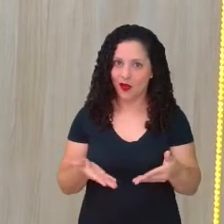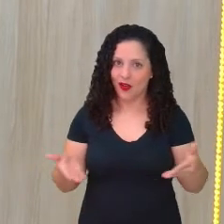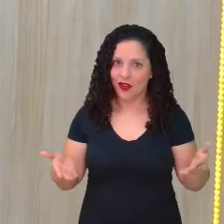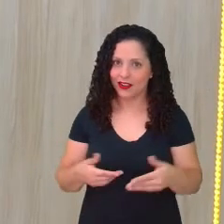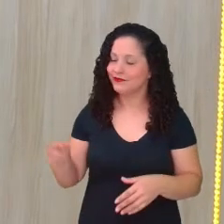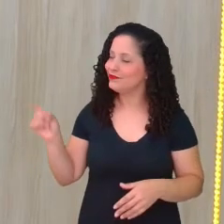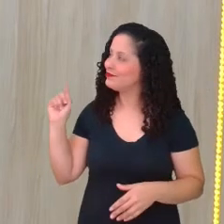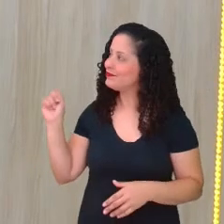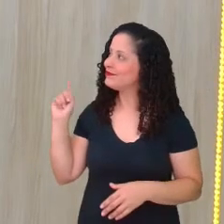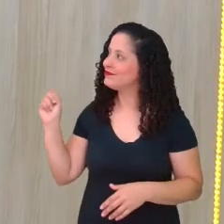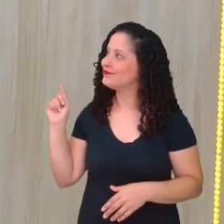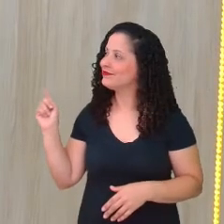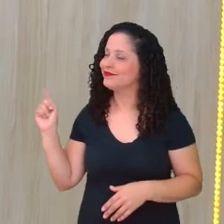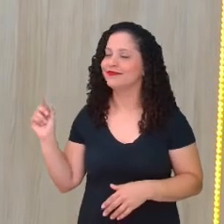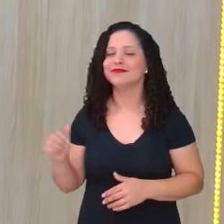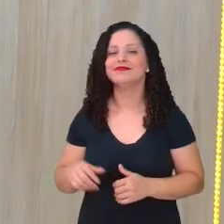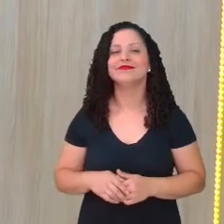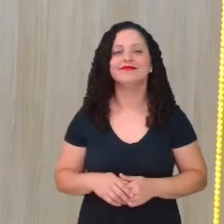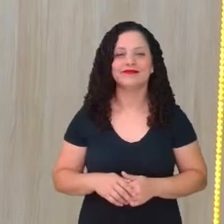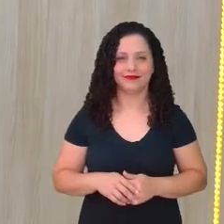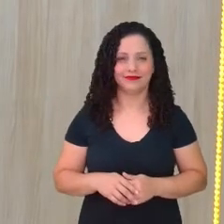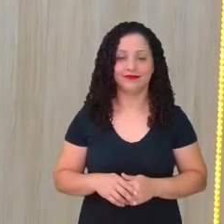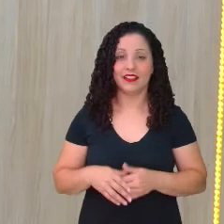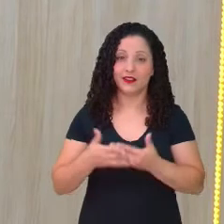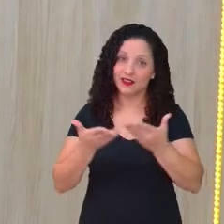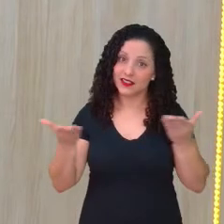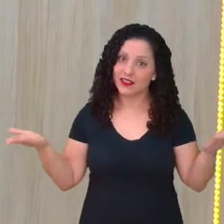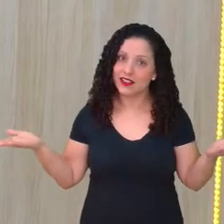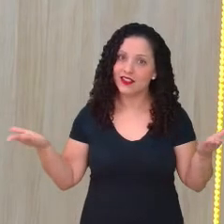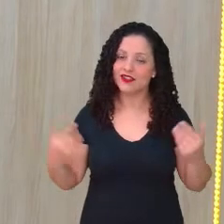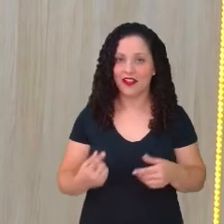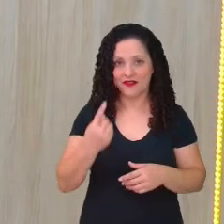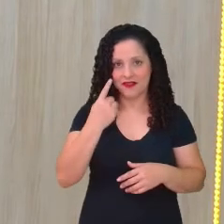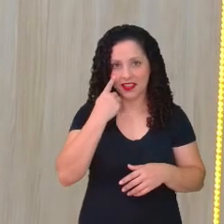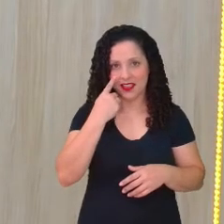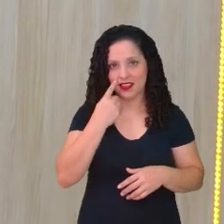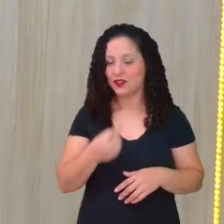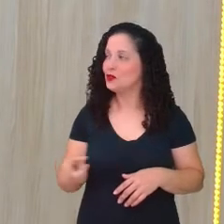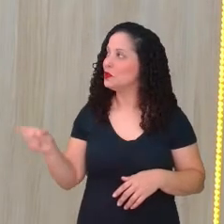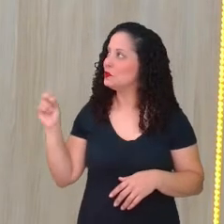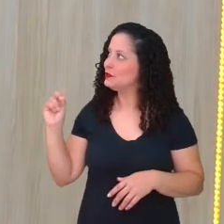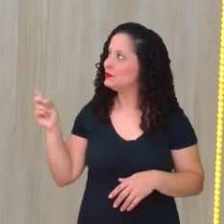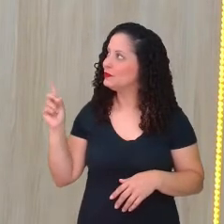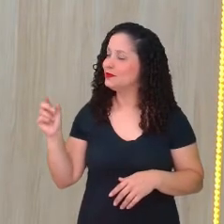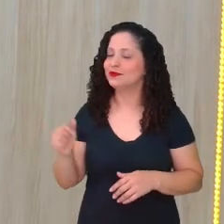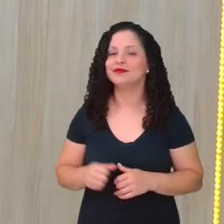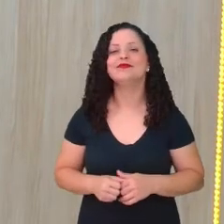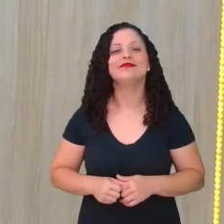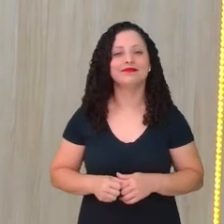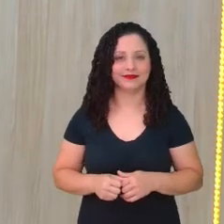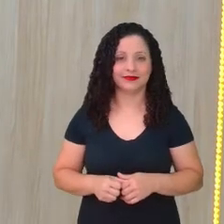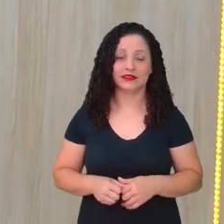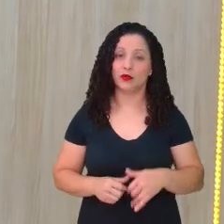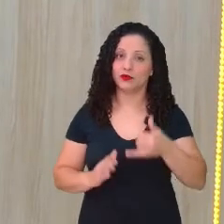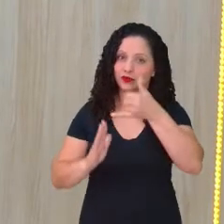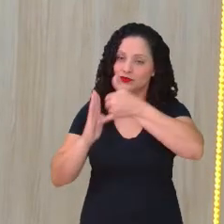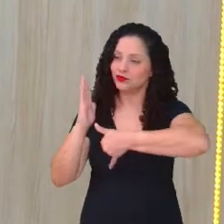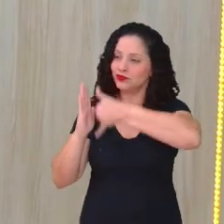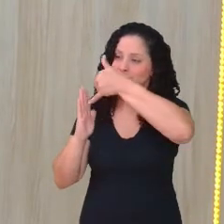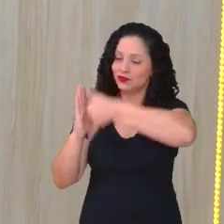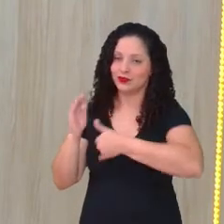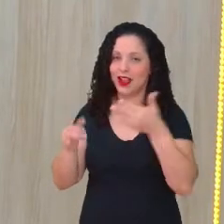colocando aí. E aí vocês estão aí, ó, vendo a ponta e se